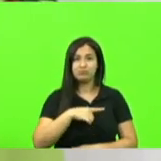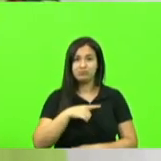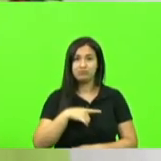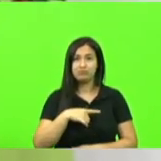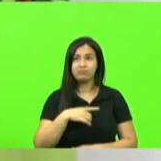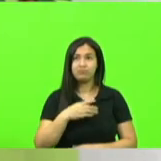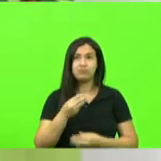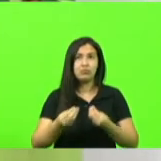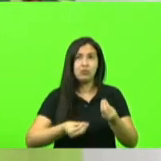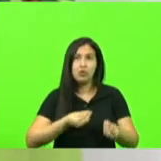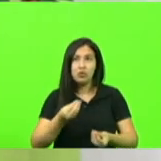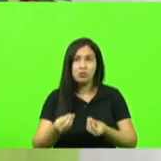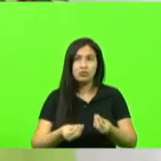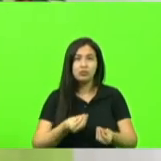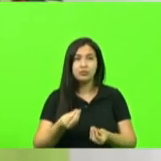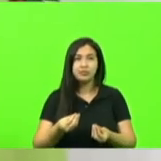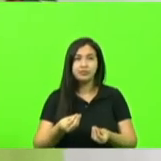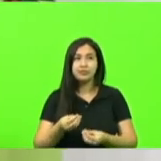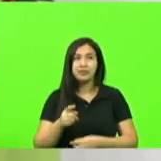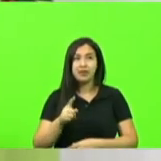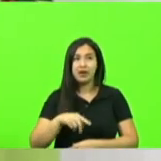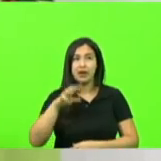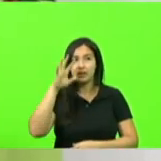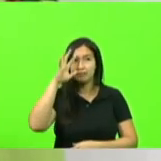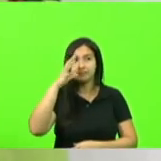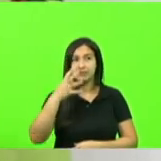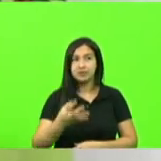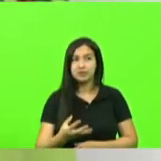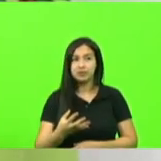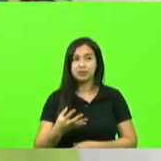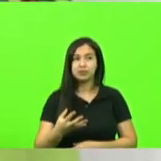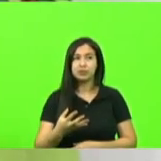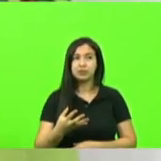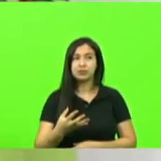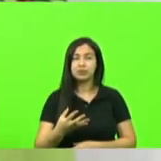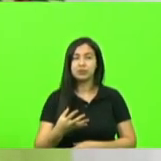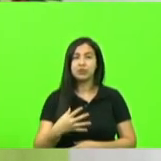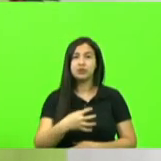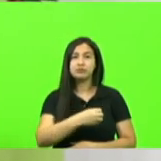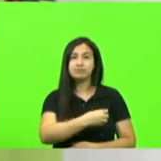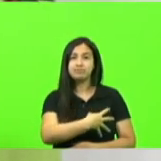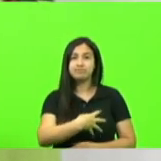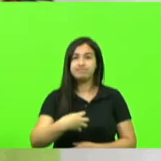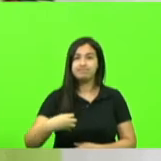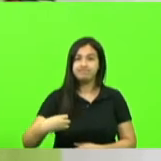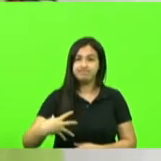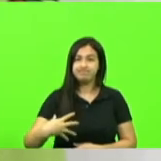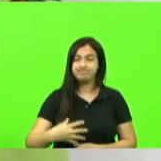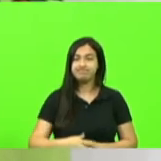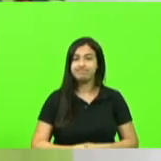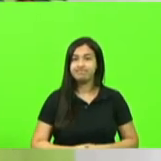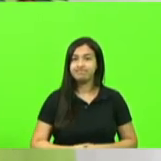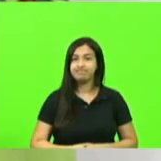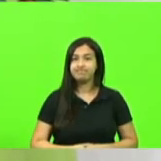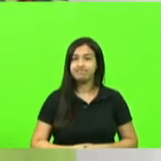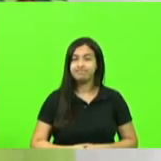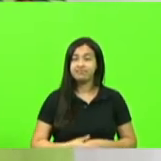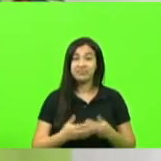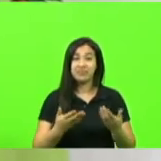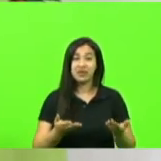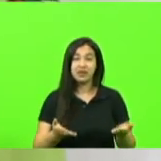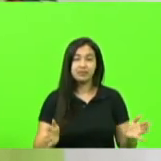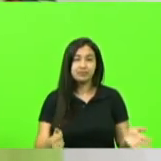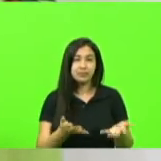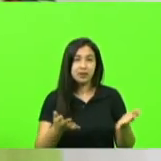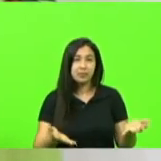agora é os resultados da mamografia então se incentiva a mulher